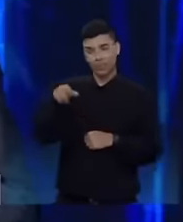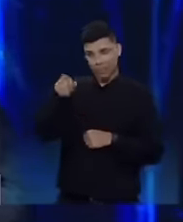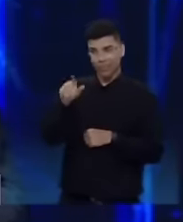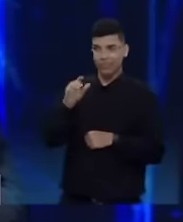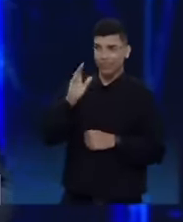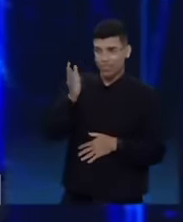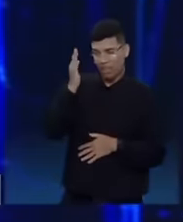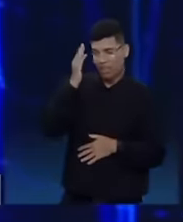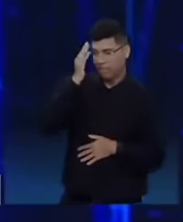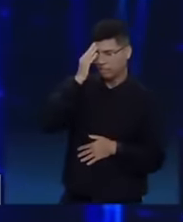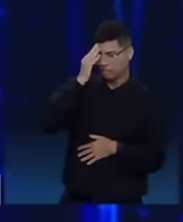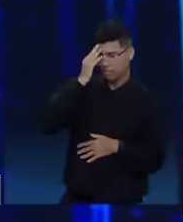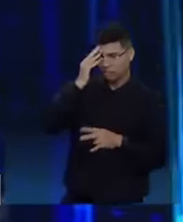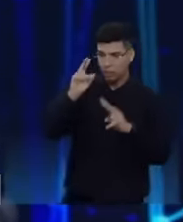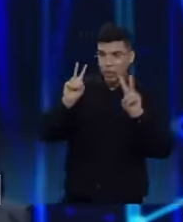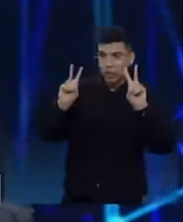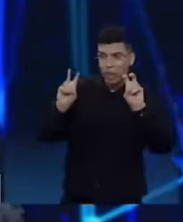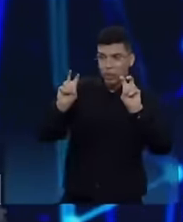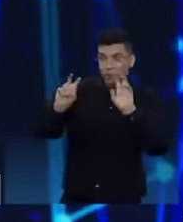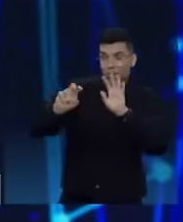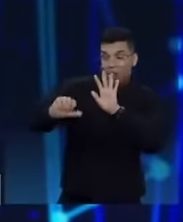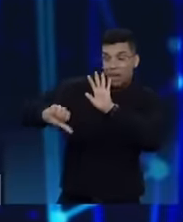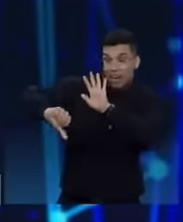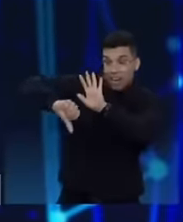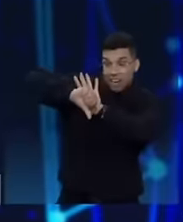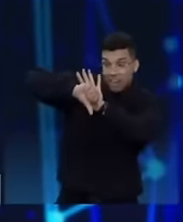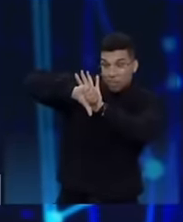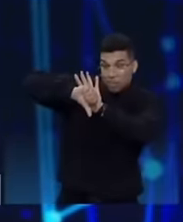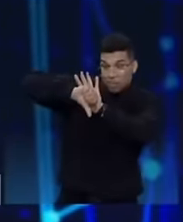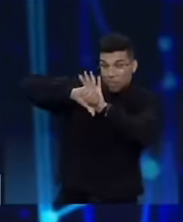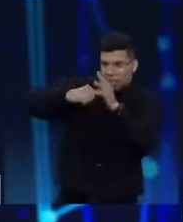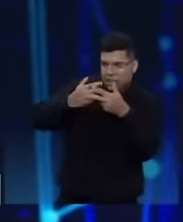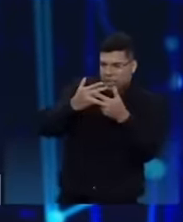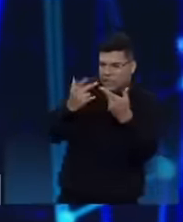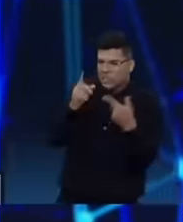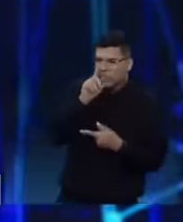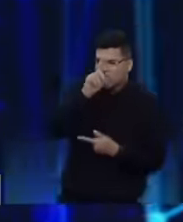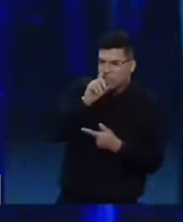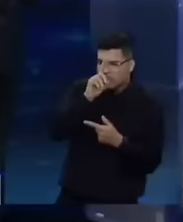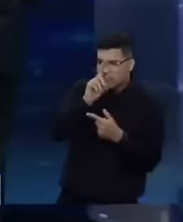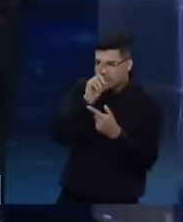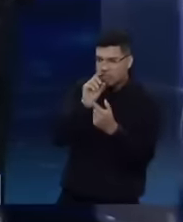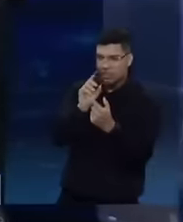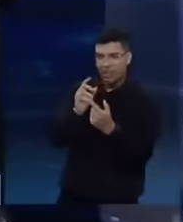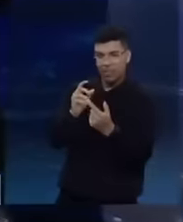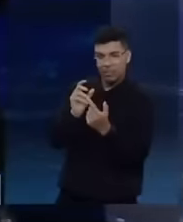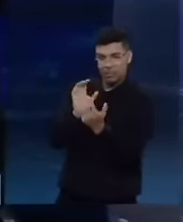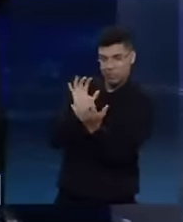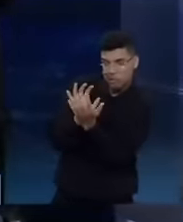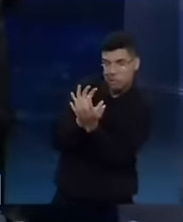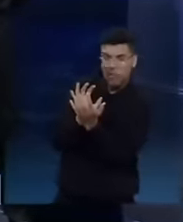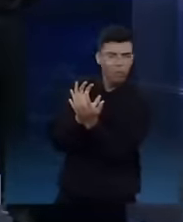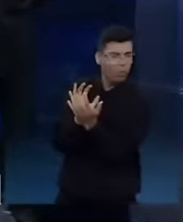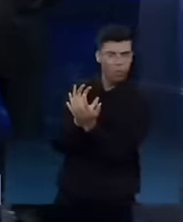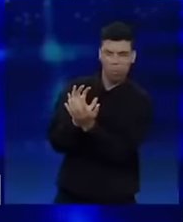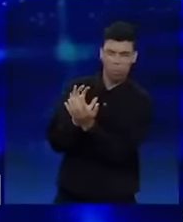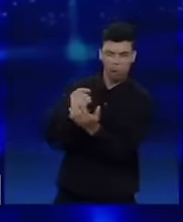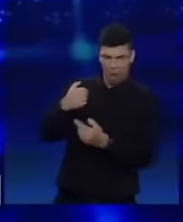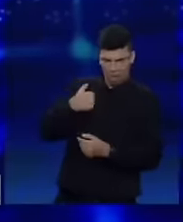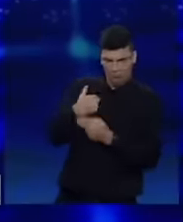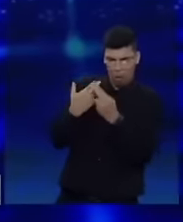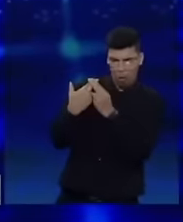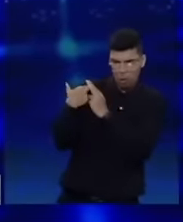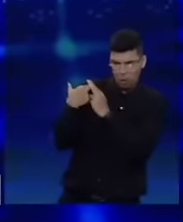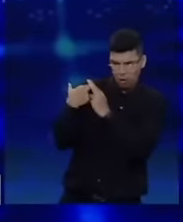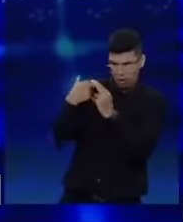de crime organizado não sou eu. Quem tem relação com o belichiano, com crime organizado, ele sabe que não sou